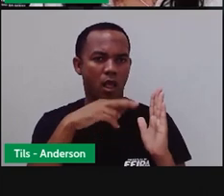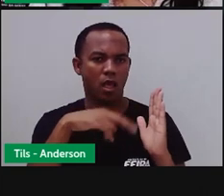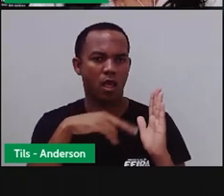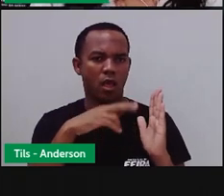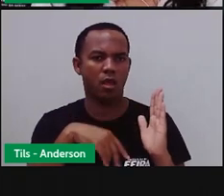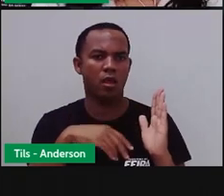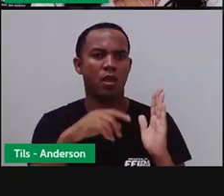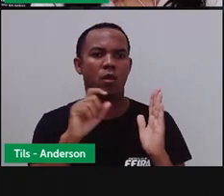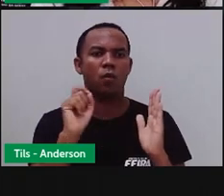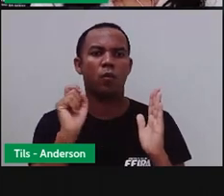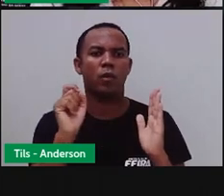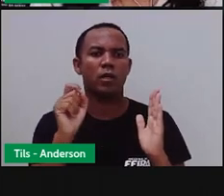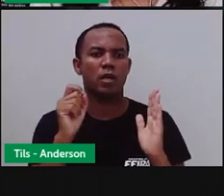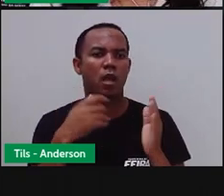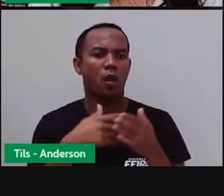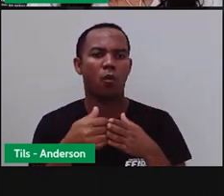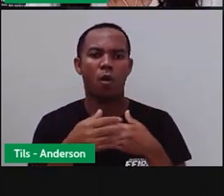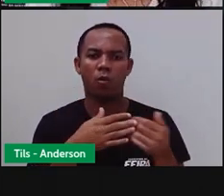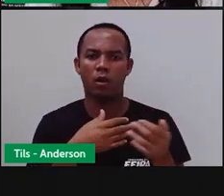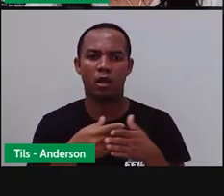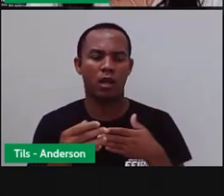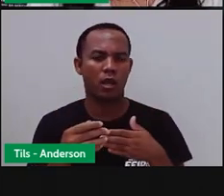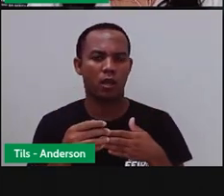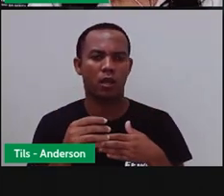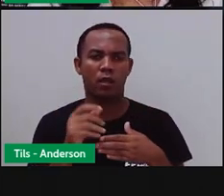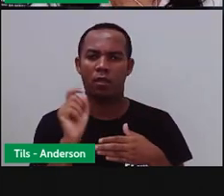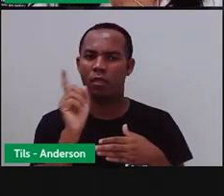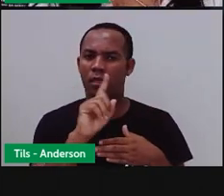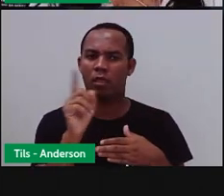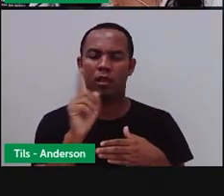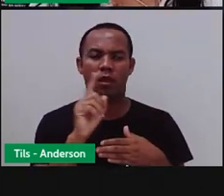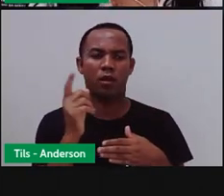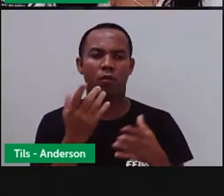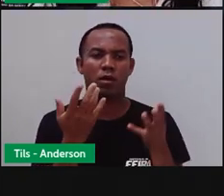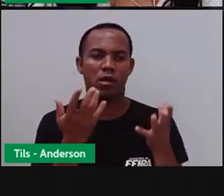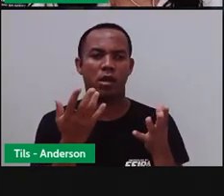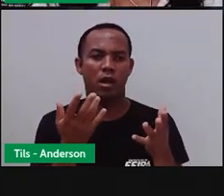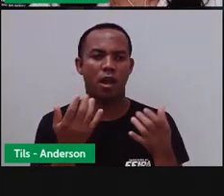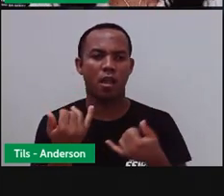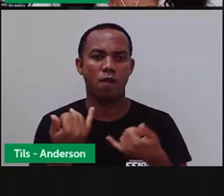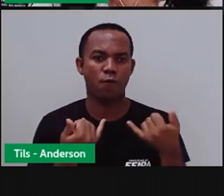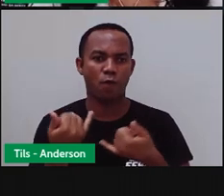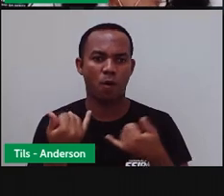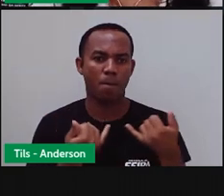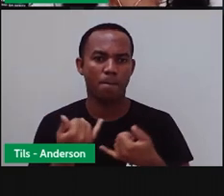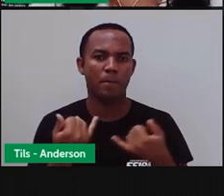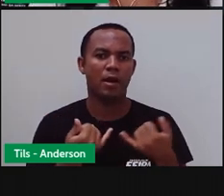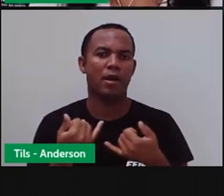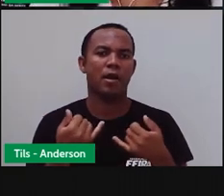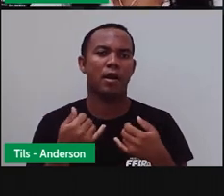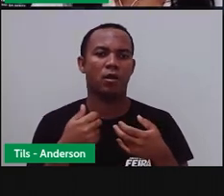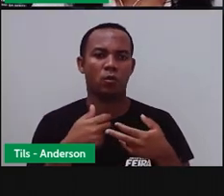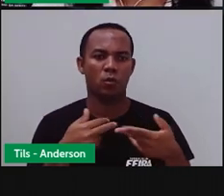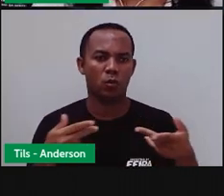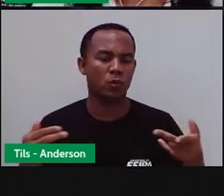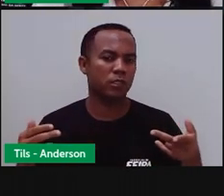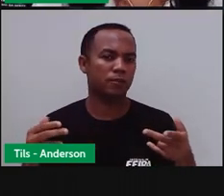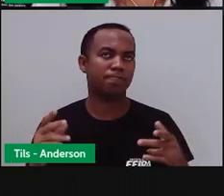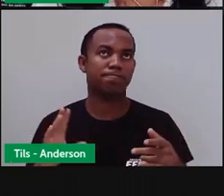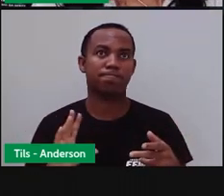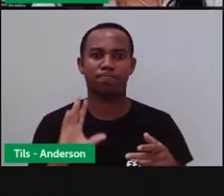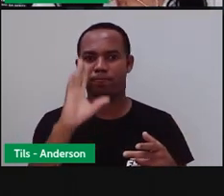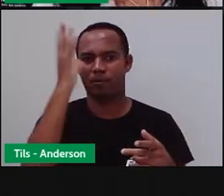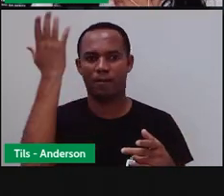elas não estão lendo por qualquer motivo. É porque elas querem estar informadas sobre as coisas que estão acontecendo.